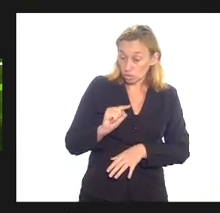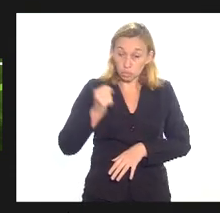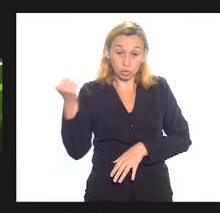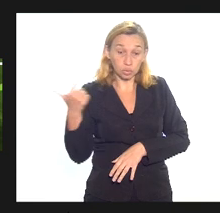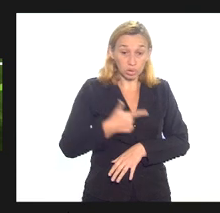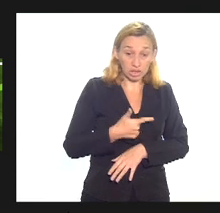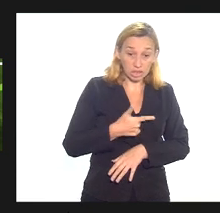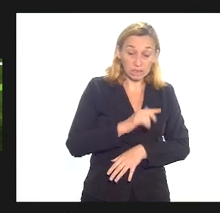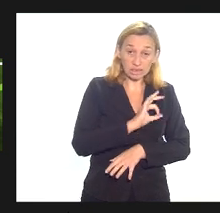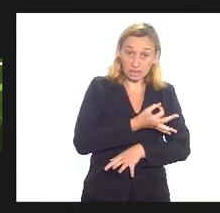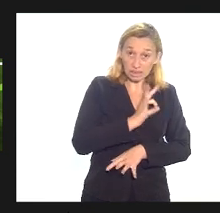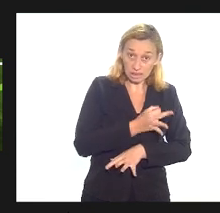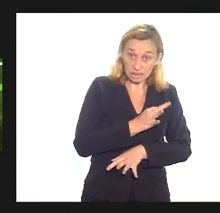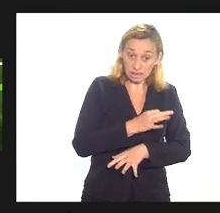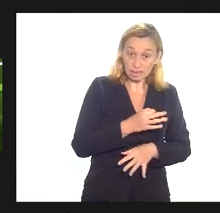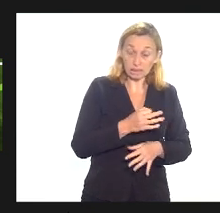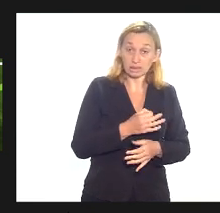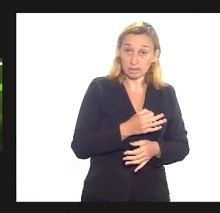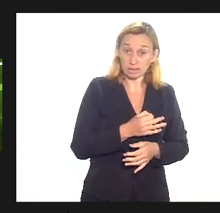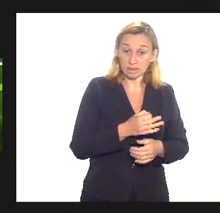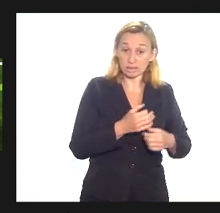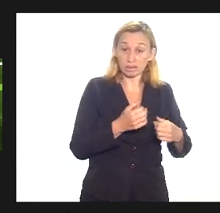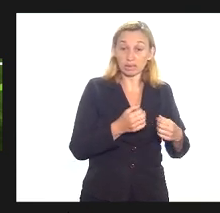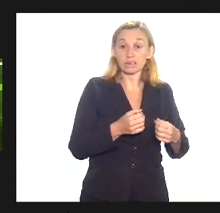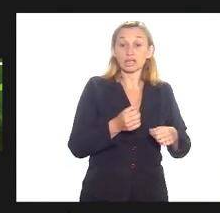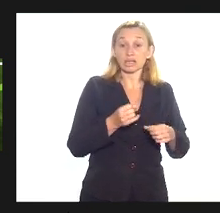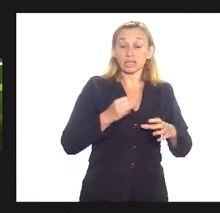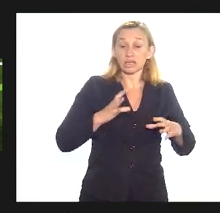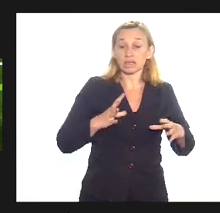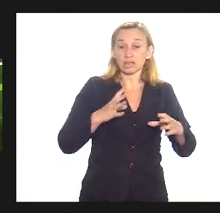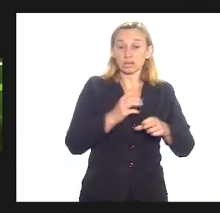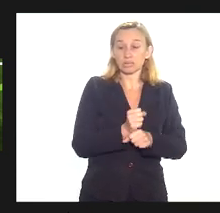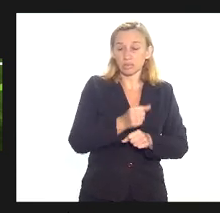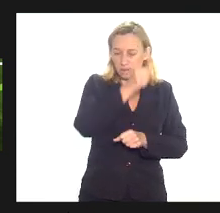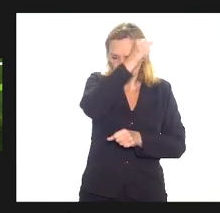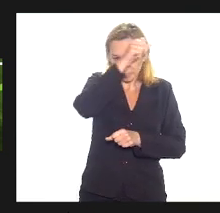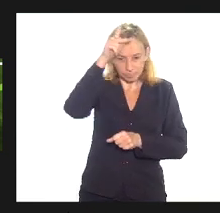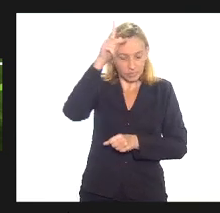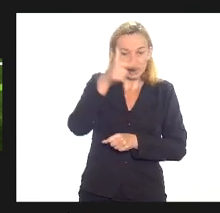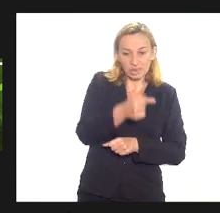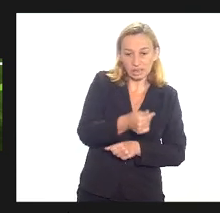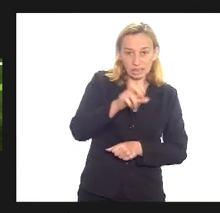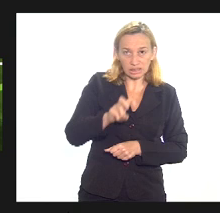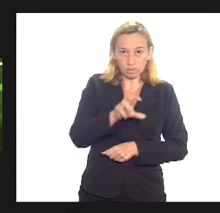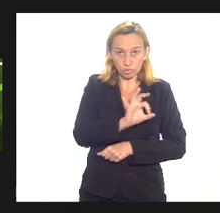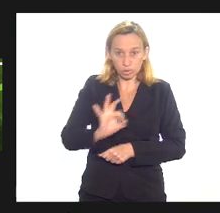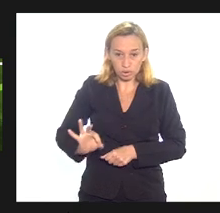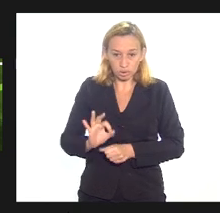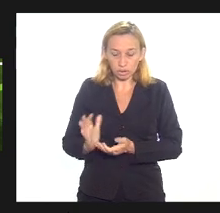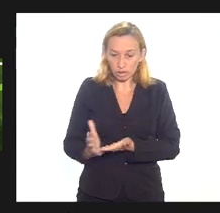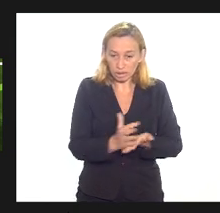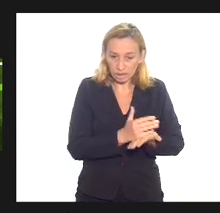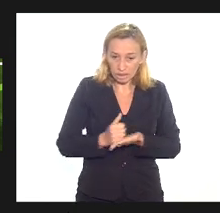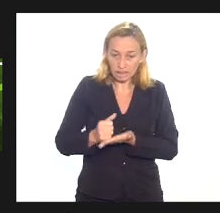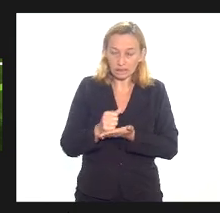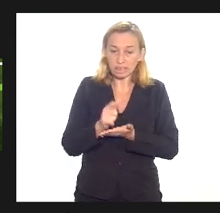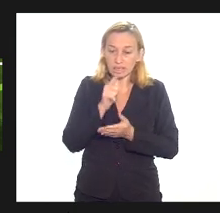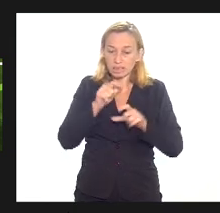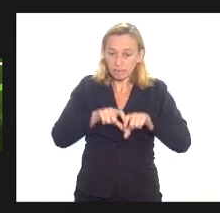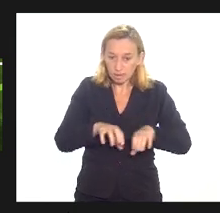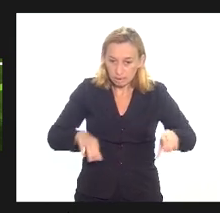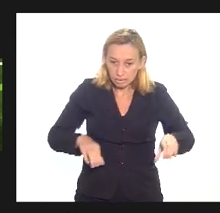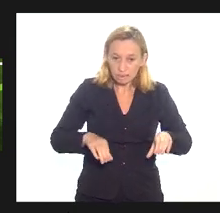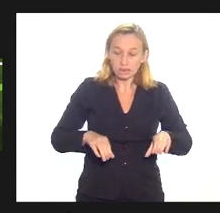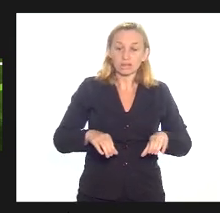deveria tendo em vista que de acordo com as contas da prefeitura 75% do que a recada CEDAI é do município